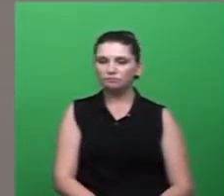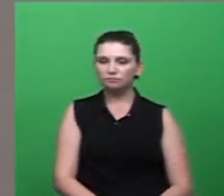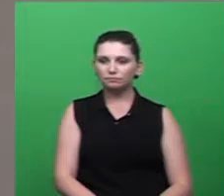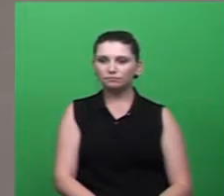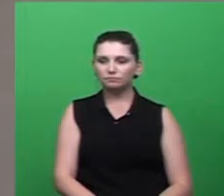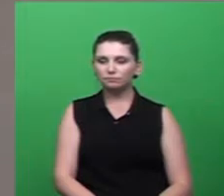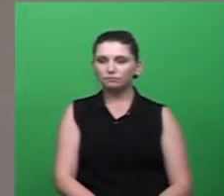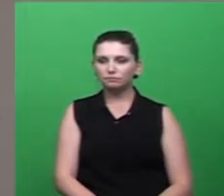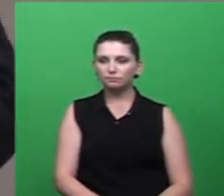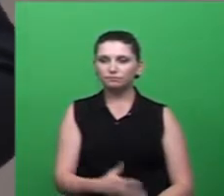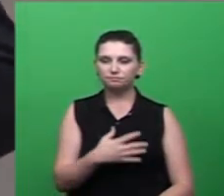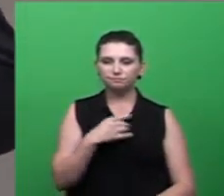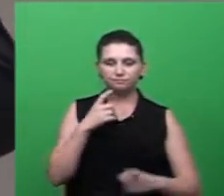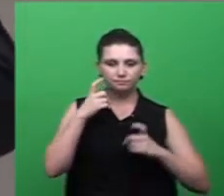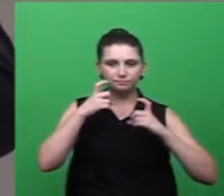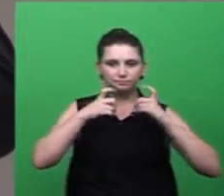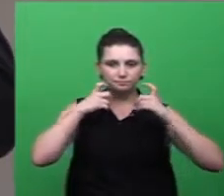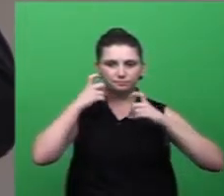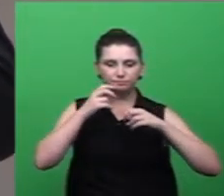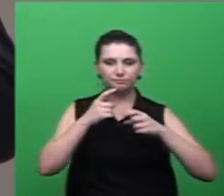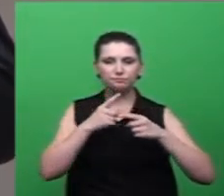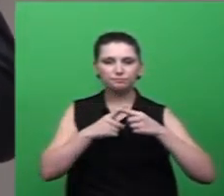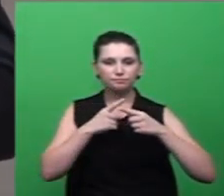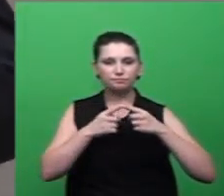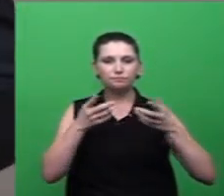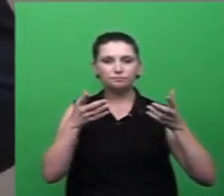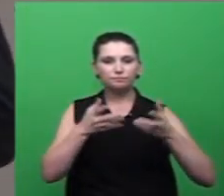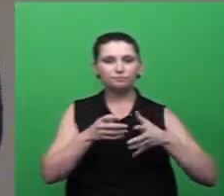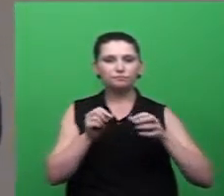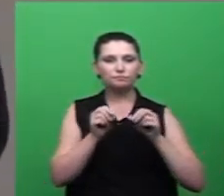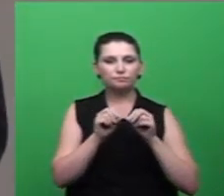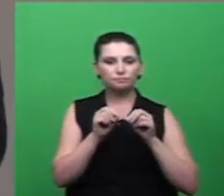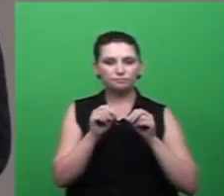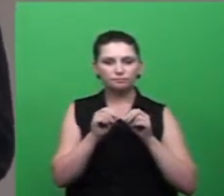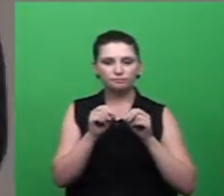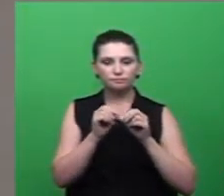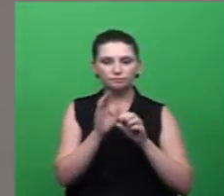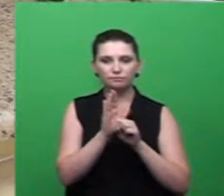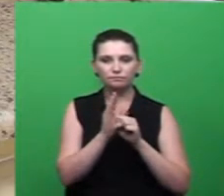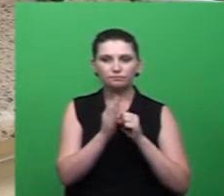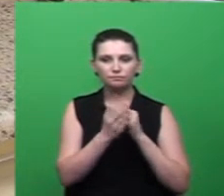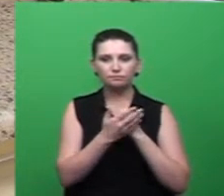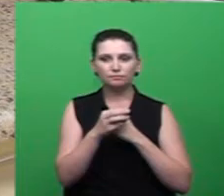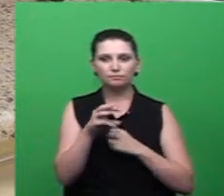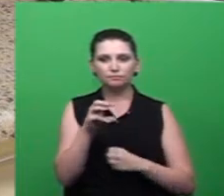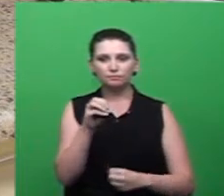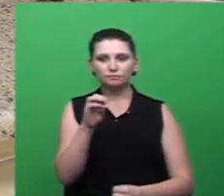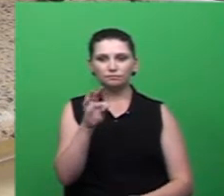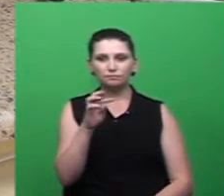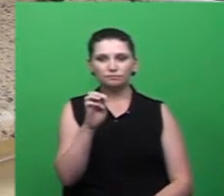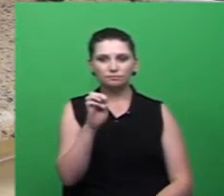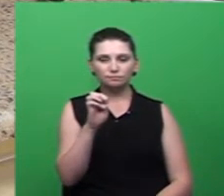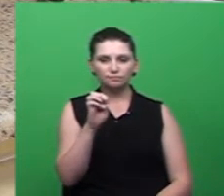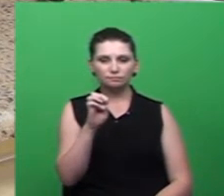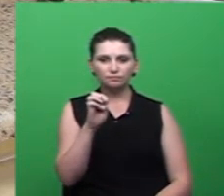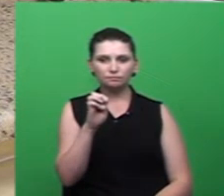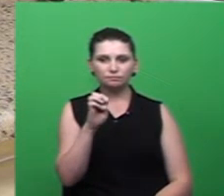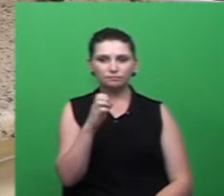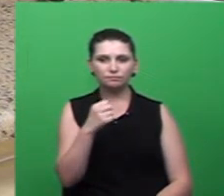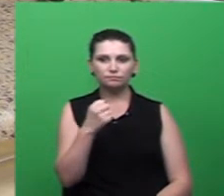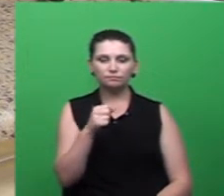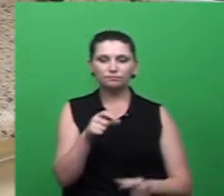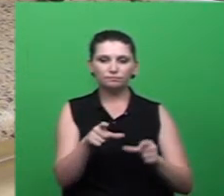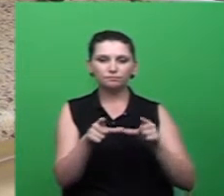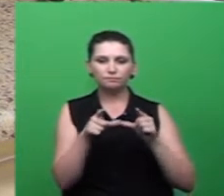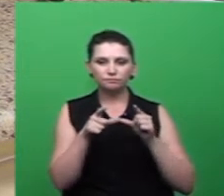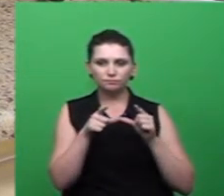preocupação como já foi feito lá no bairro Moestevo através desse requerimento até vou entregar em suas mãos porque o requerimento tem 30 dias para responder isso